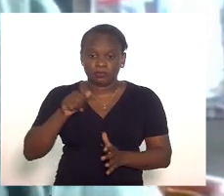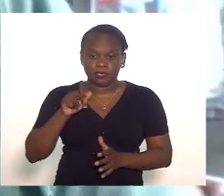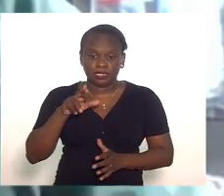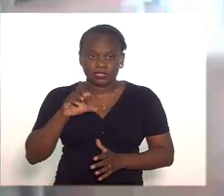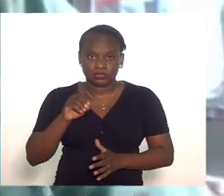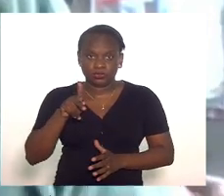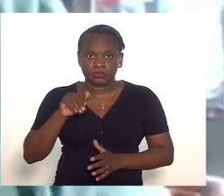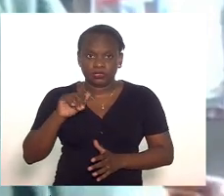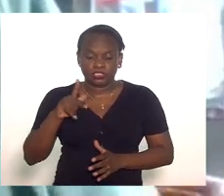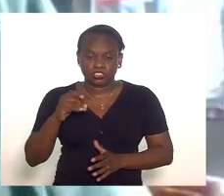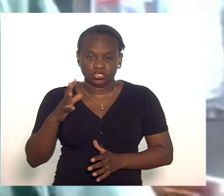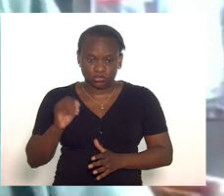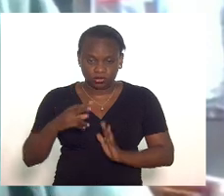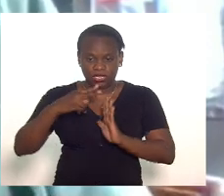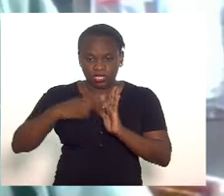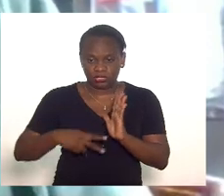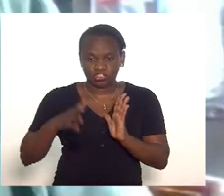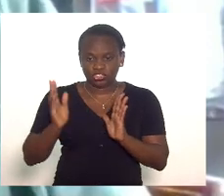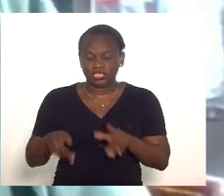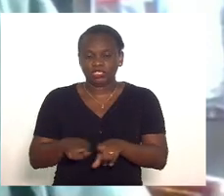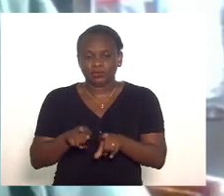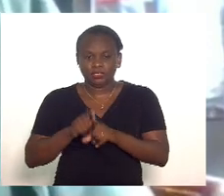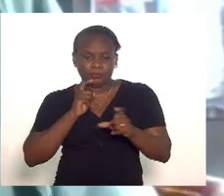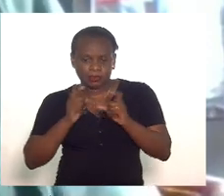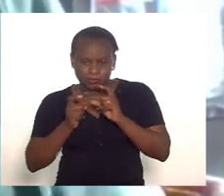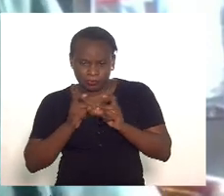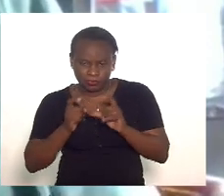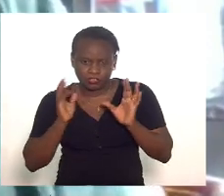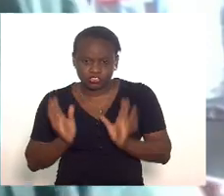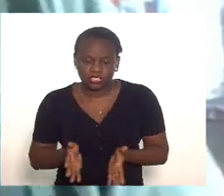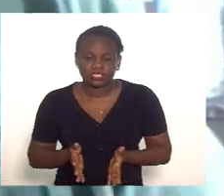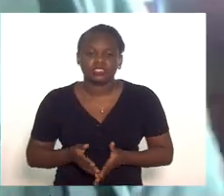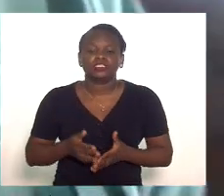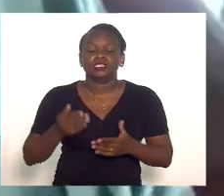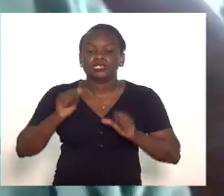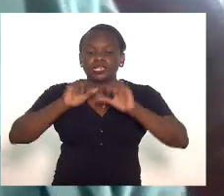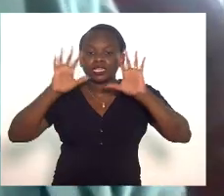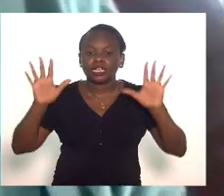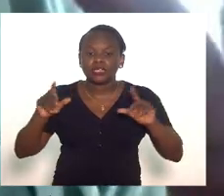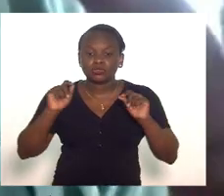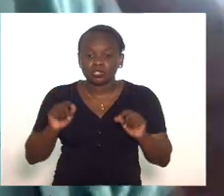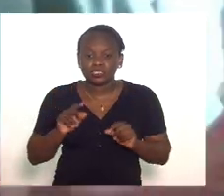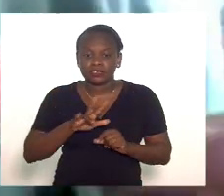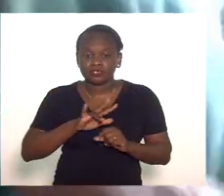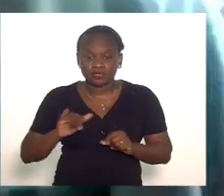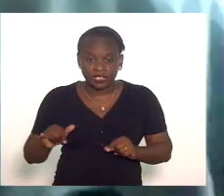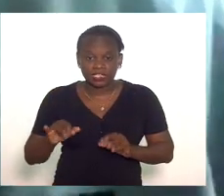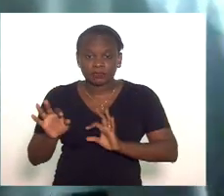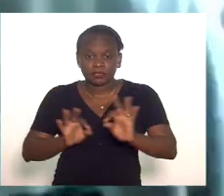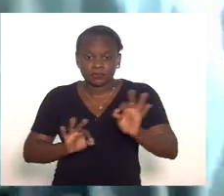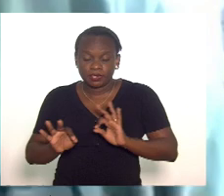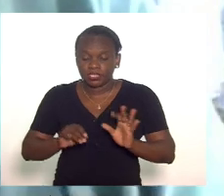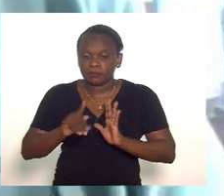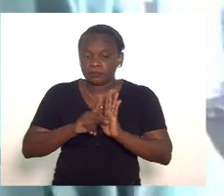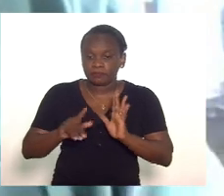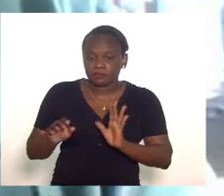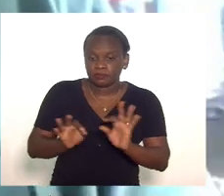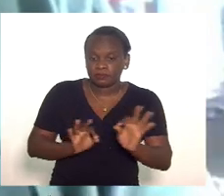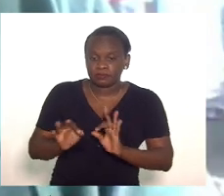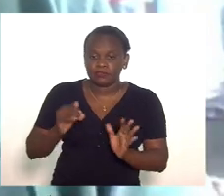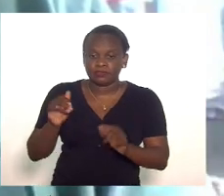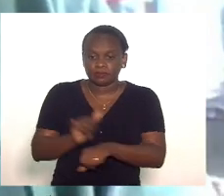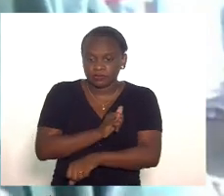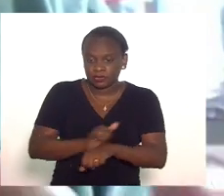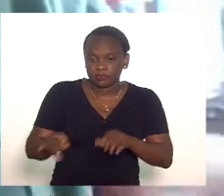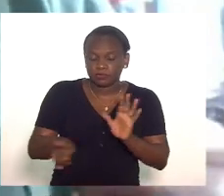Pacheco leu e que foi também discutido por nós está claro que isso fará parte de um plano estratégico da delegacia